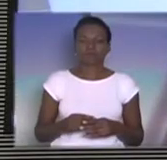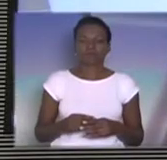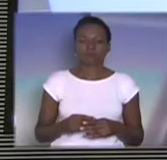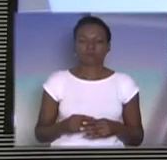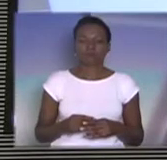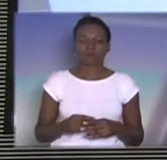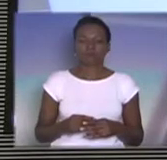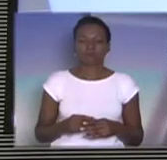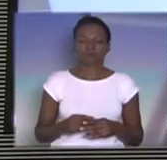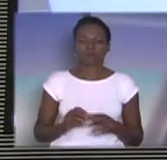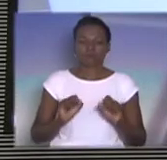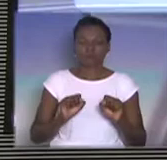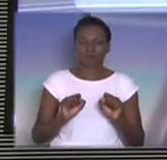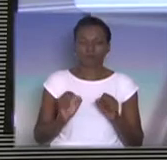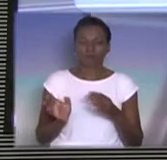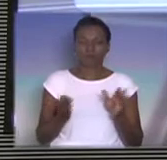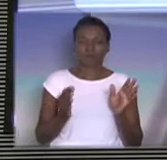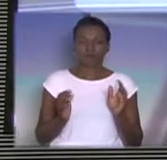Pode colocar.